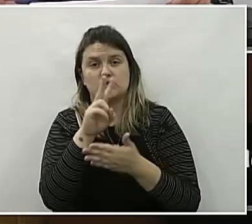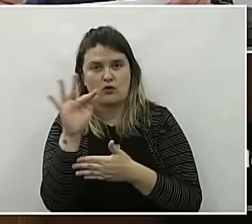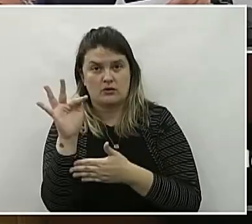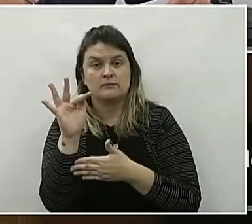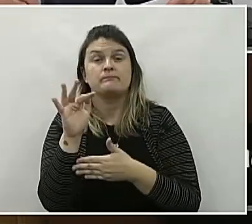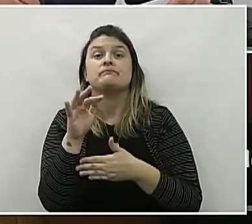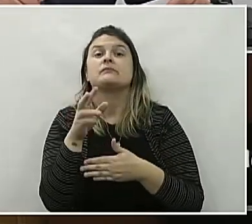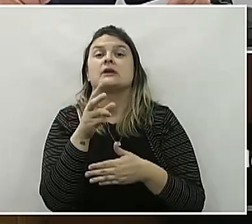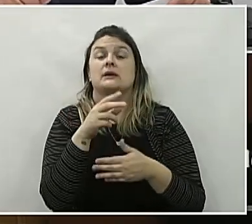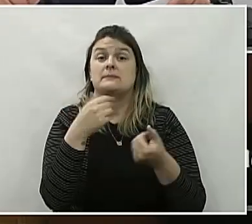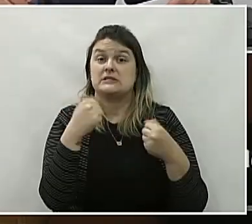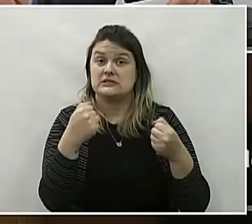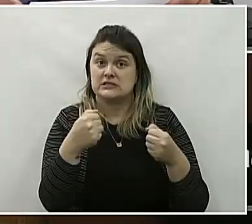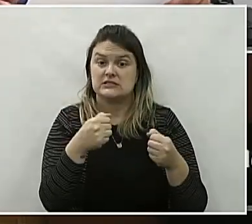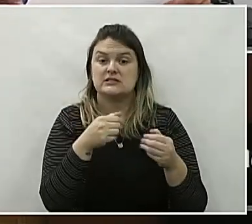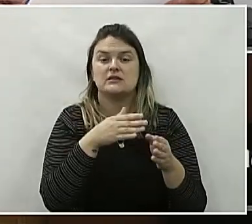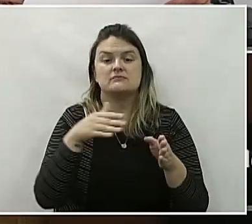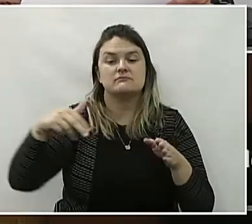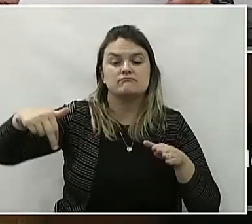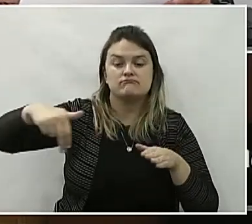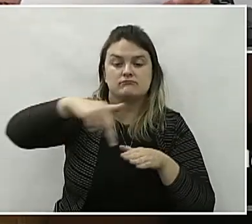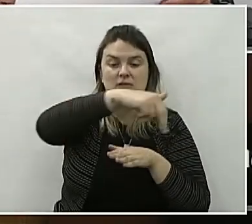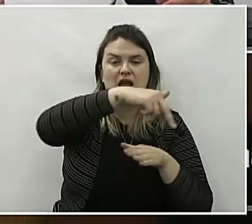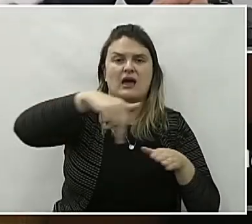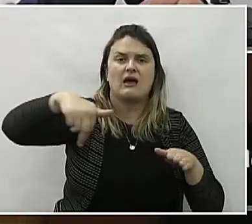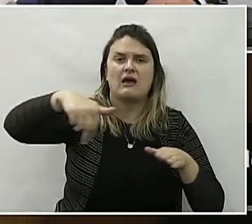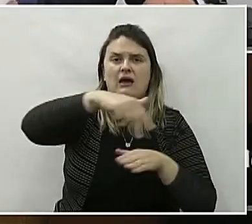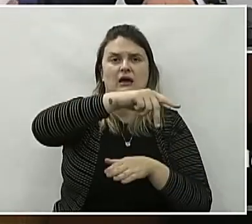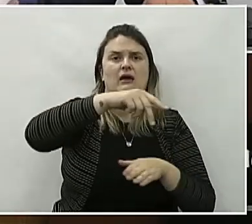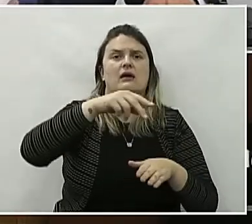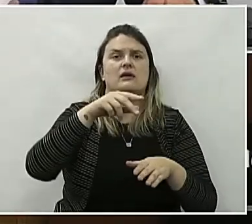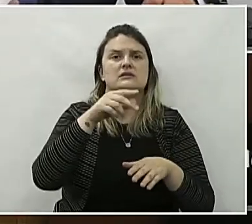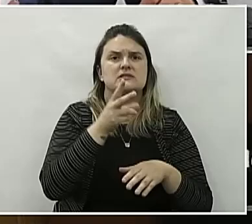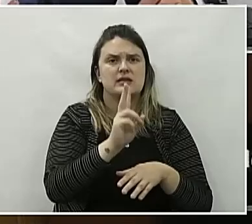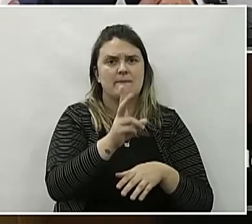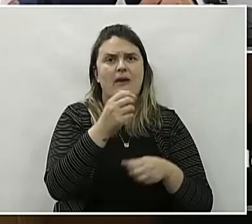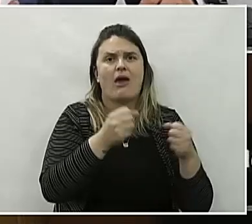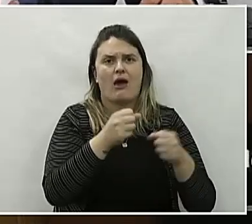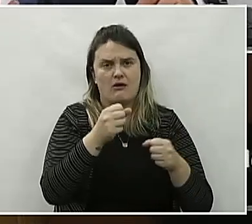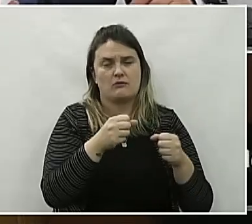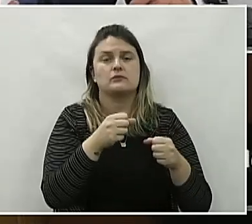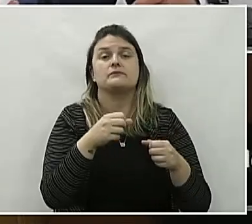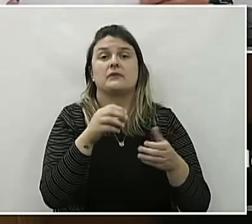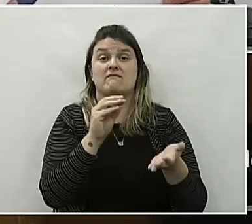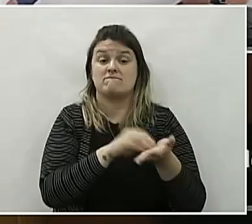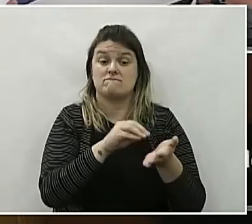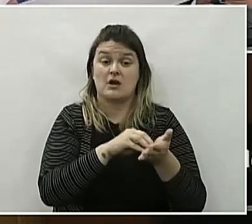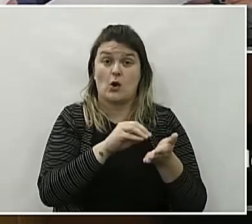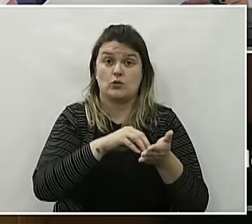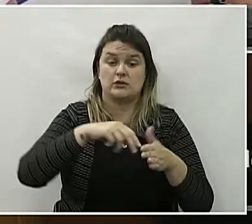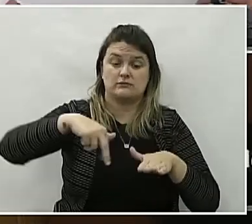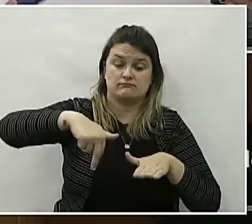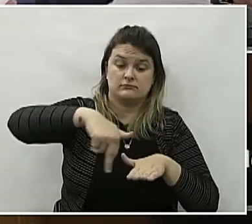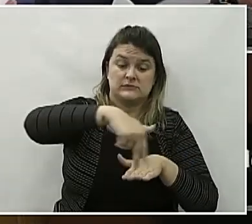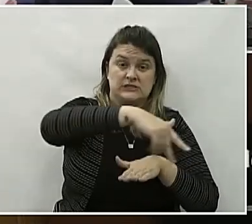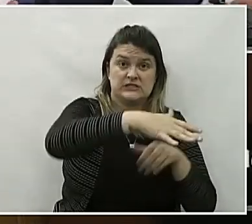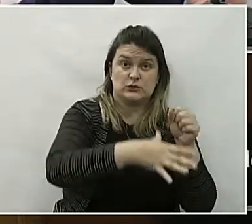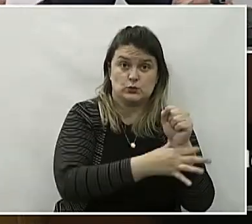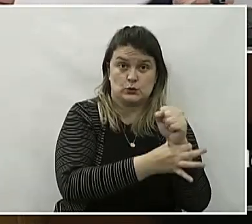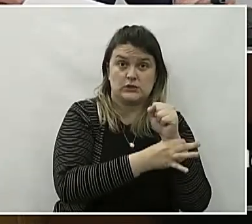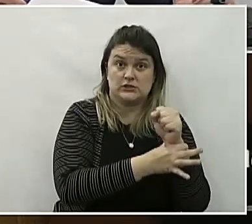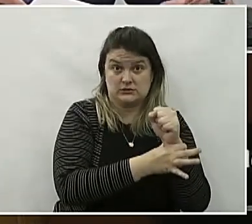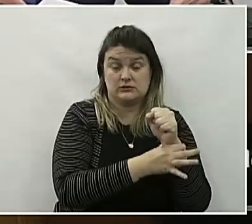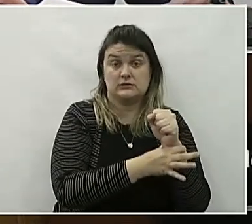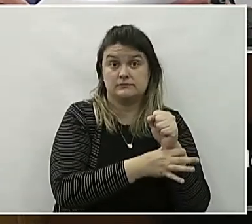precisam cruzar a via em horários de entrada e saída. A falta de uma faixa de pedestres gera insegurança e os alunos